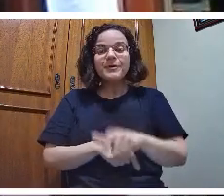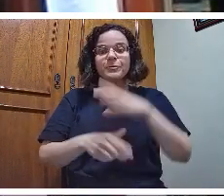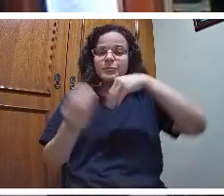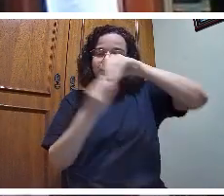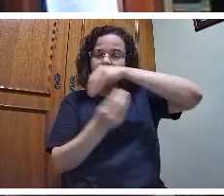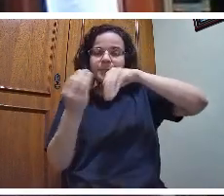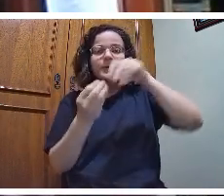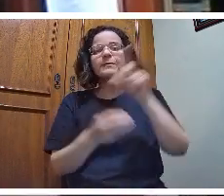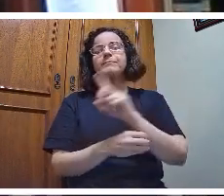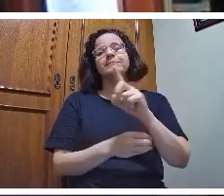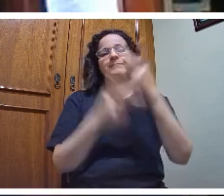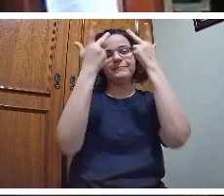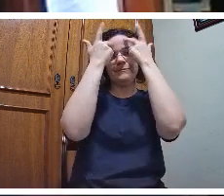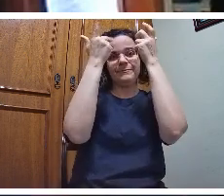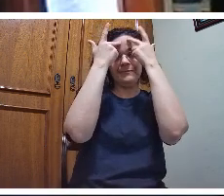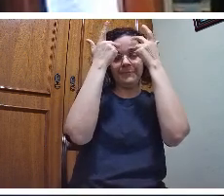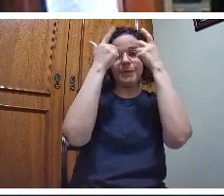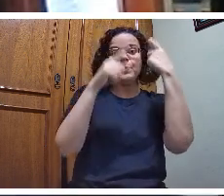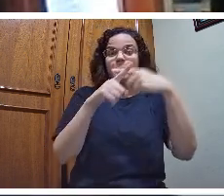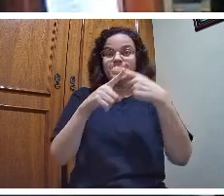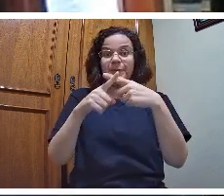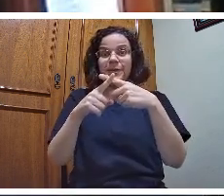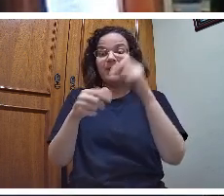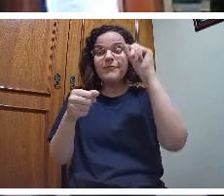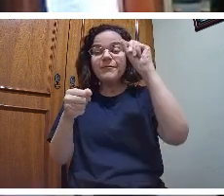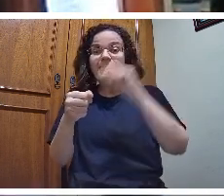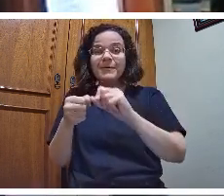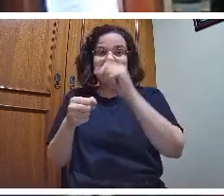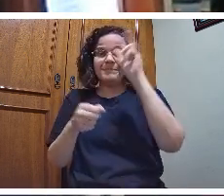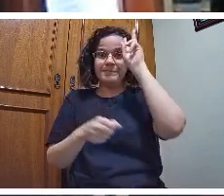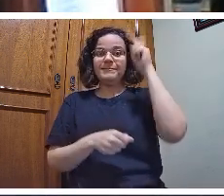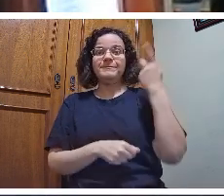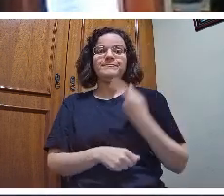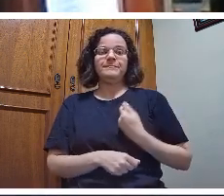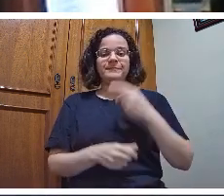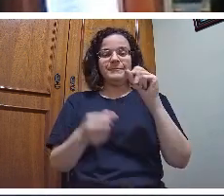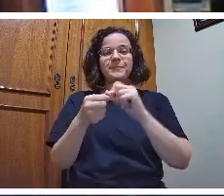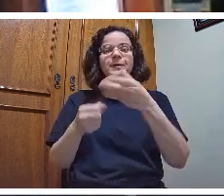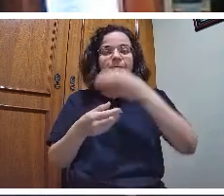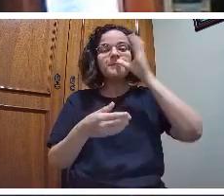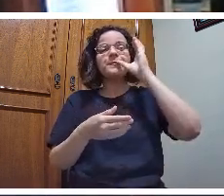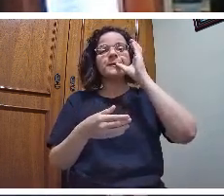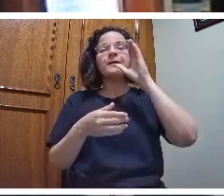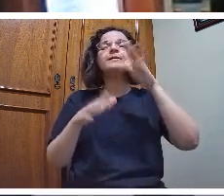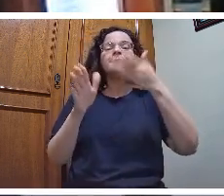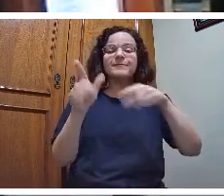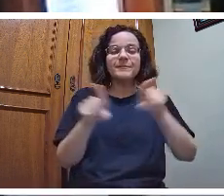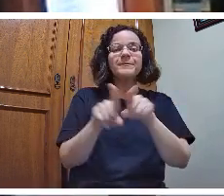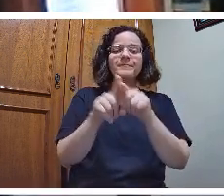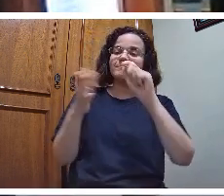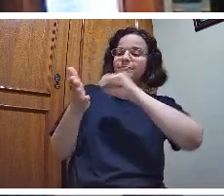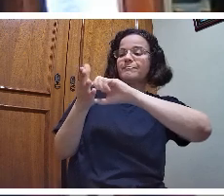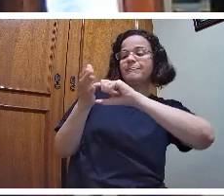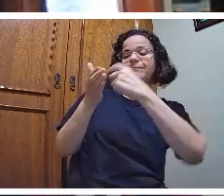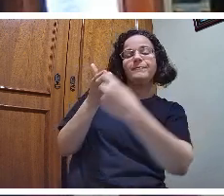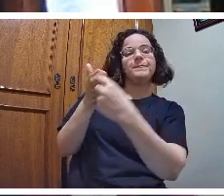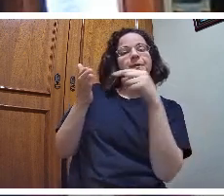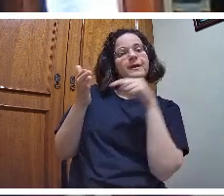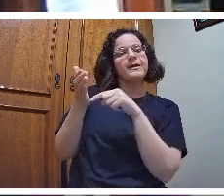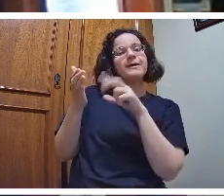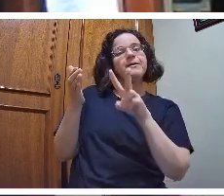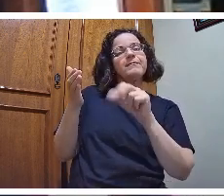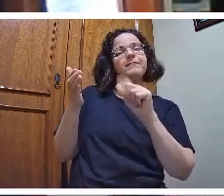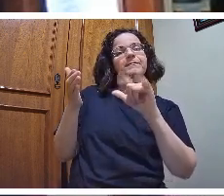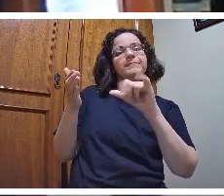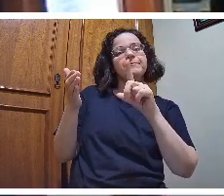É uma água feita pelo ser humano para ser consumida. A tal ponto que está escrito aqui, validade. Deixa eu ver se não